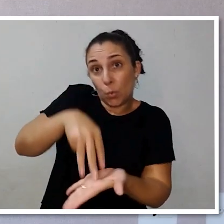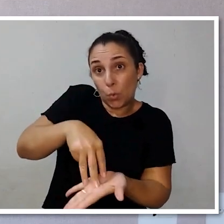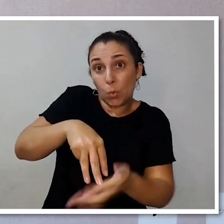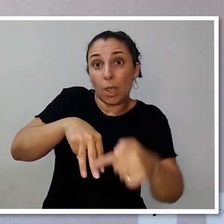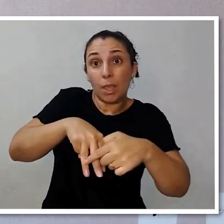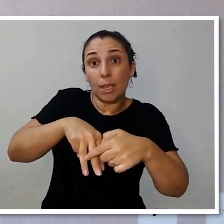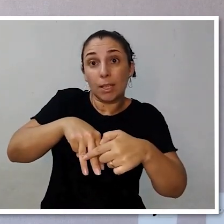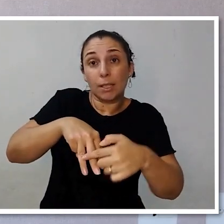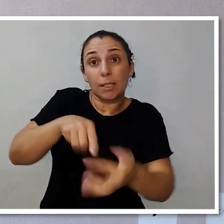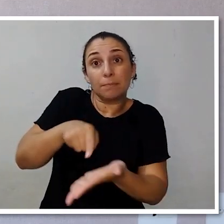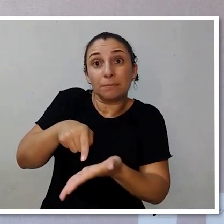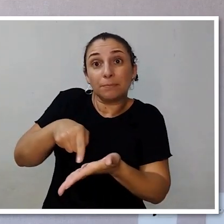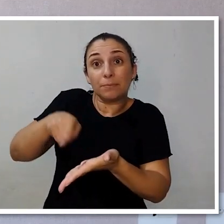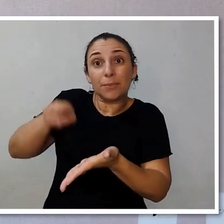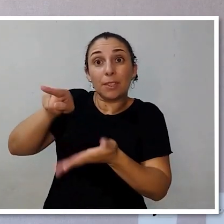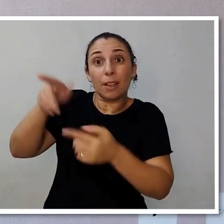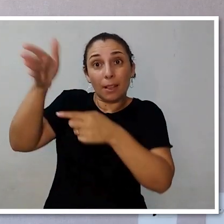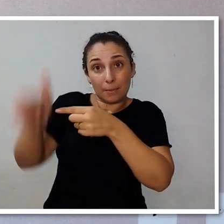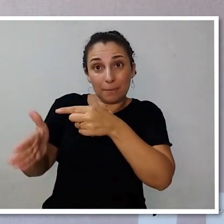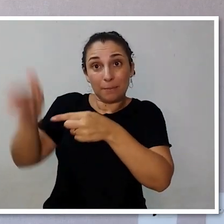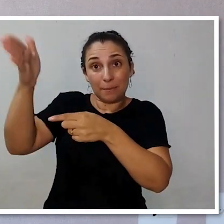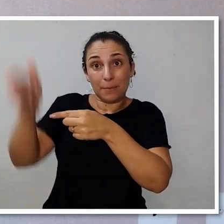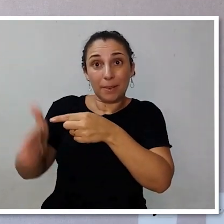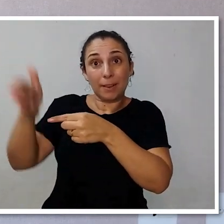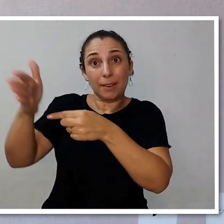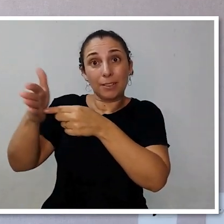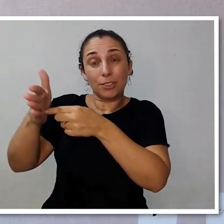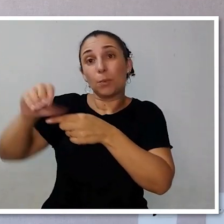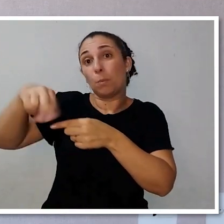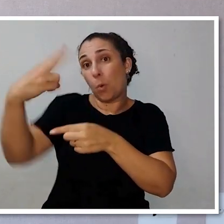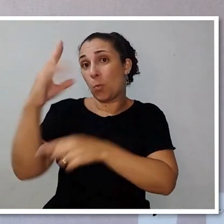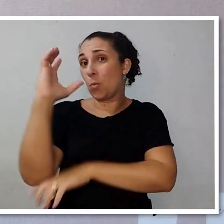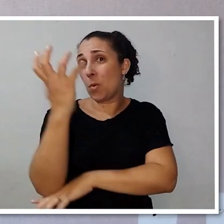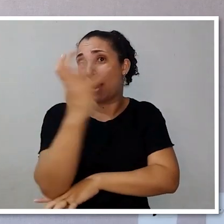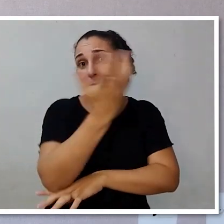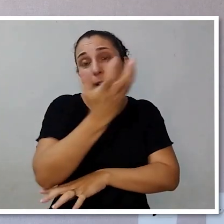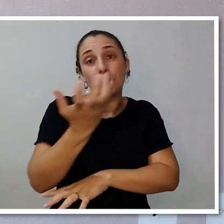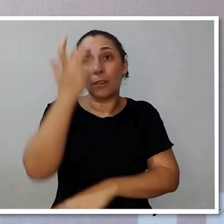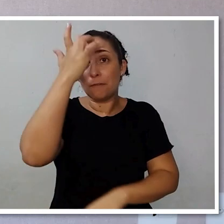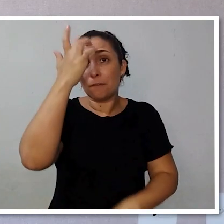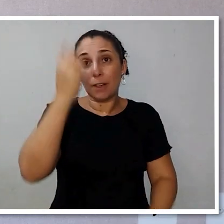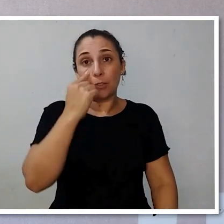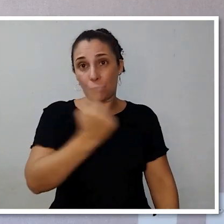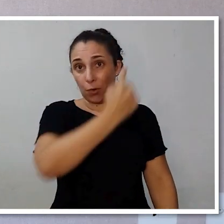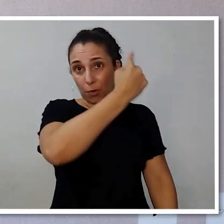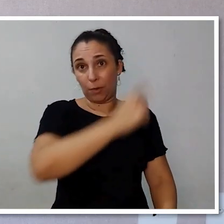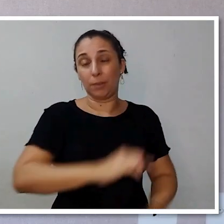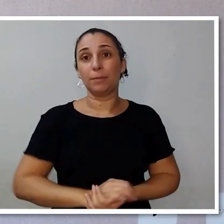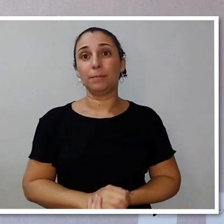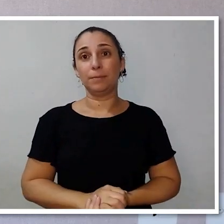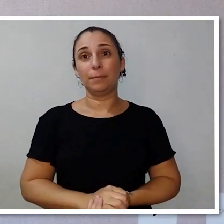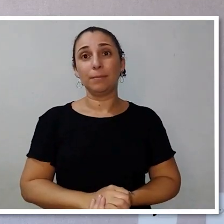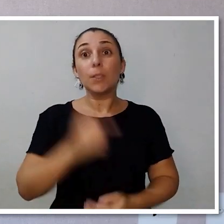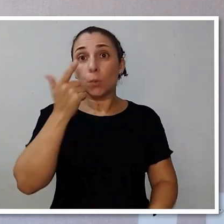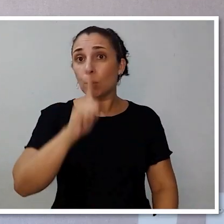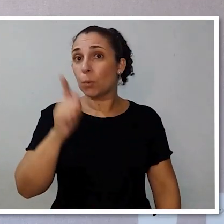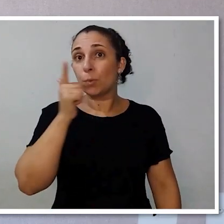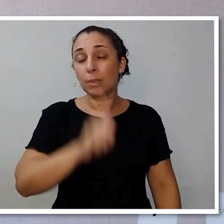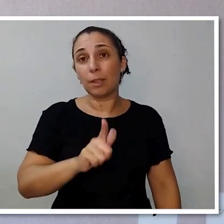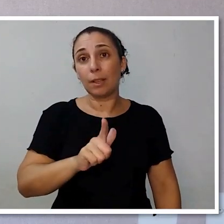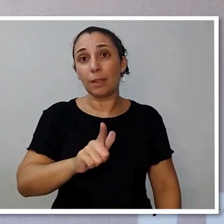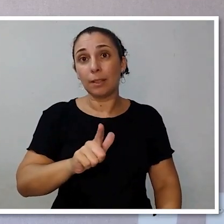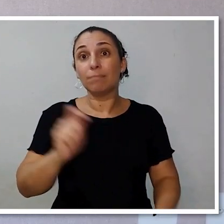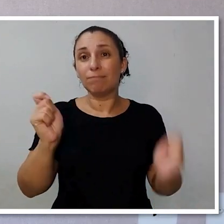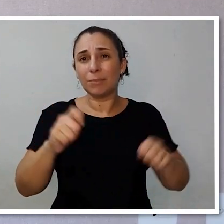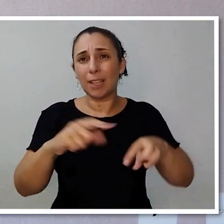apoiar uma perna numa parede, num muro, numa árvore, num barranco. Olha como que é fácil, ó. Está vendo? Você consegue abrir as